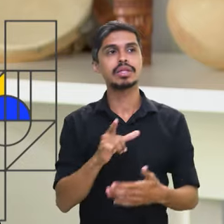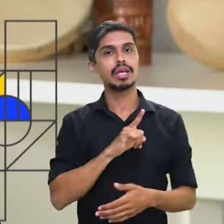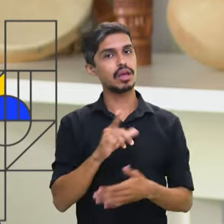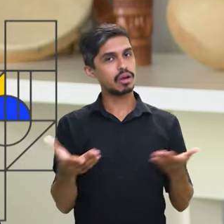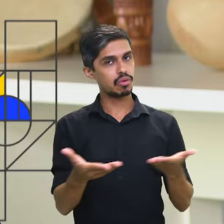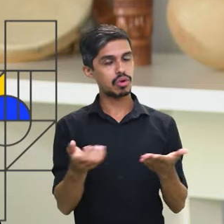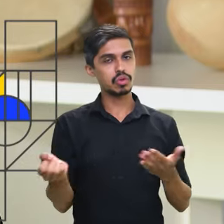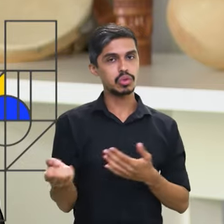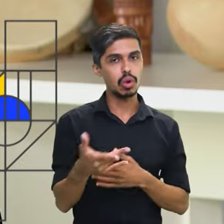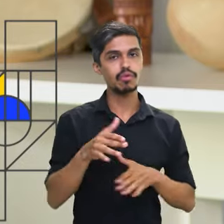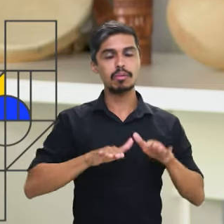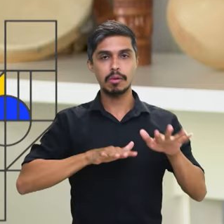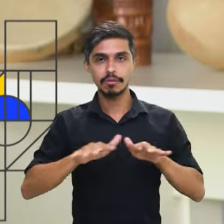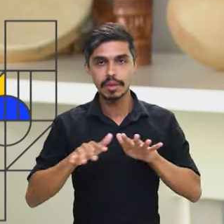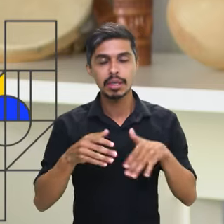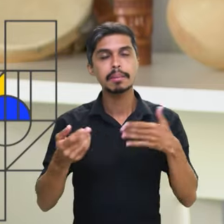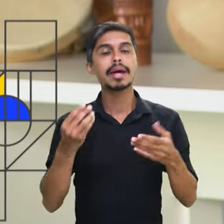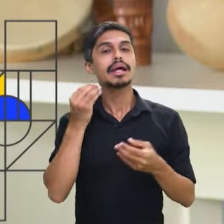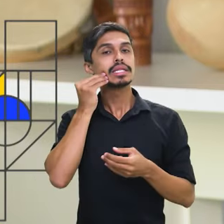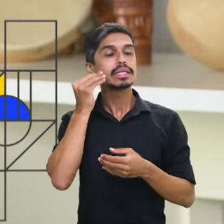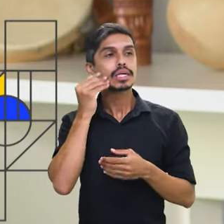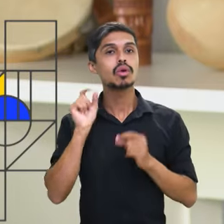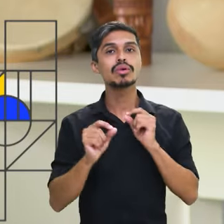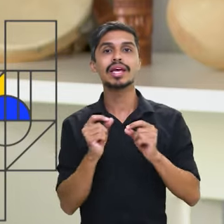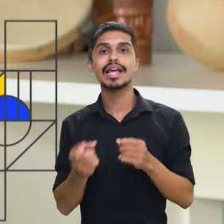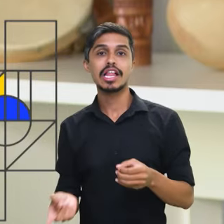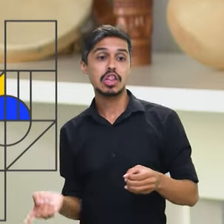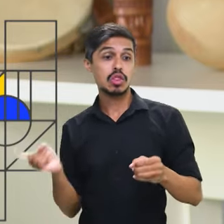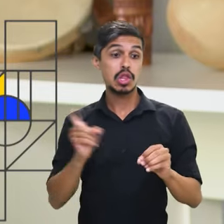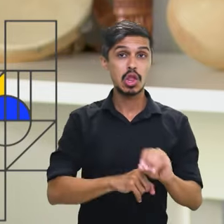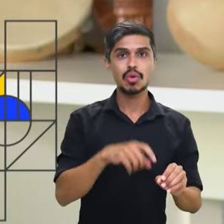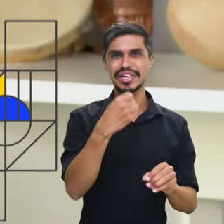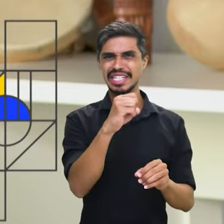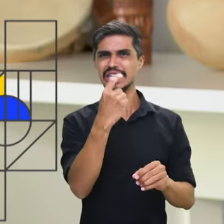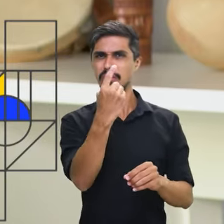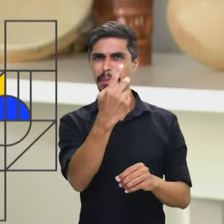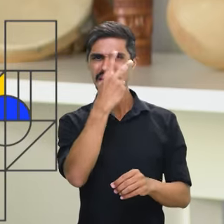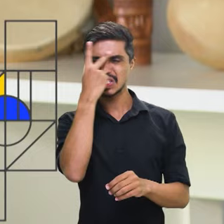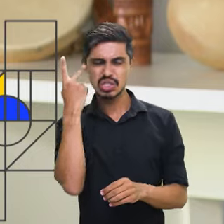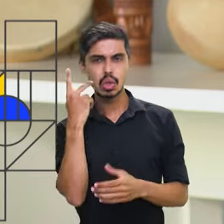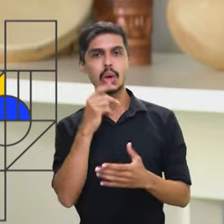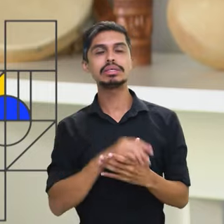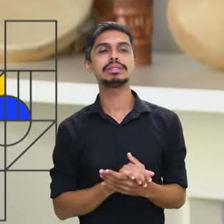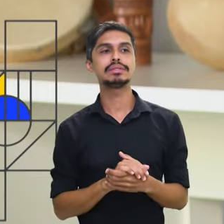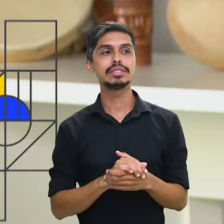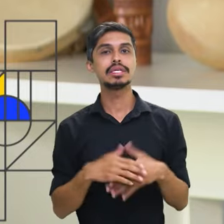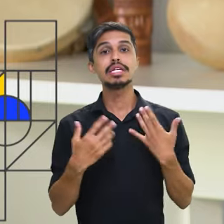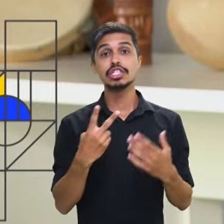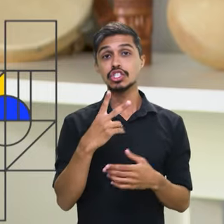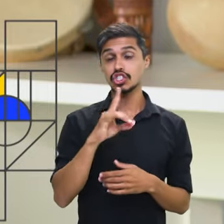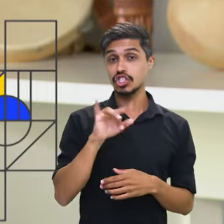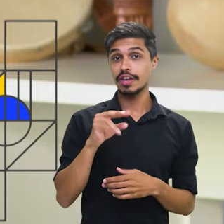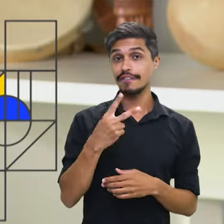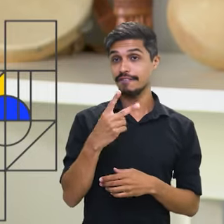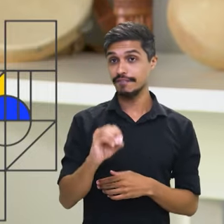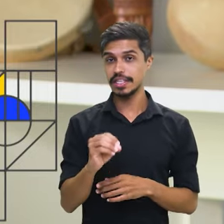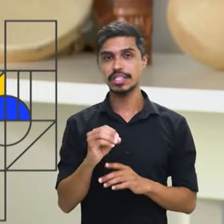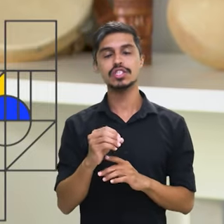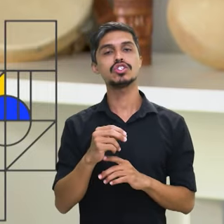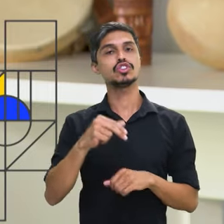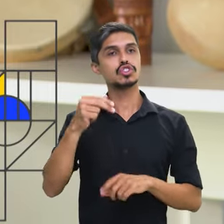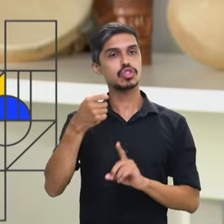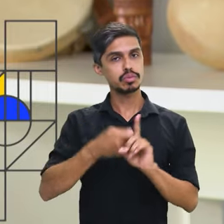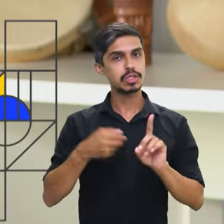para que? Para revigorar essas 81 pessoas e que, agora, no dia 20, estará totalmente